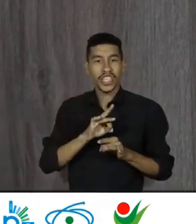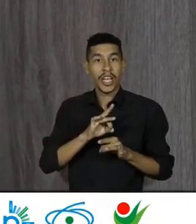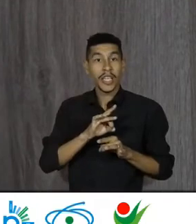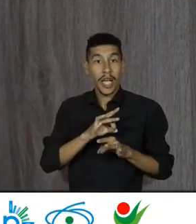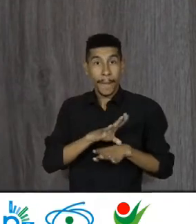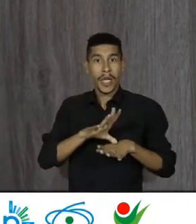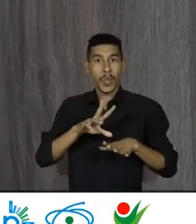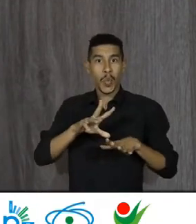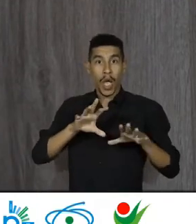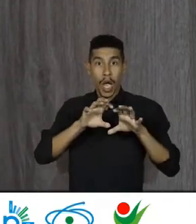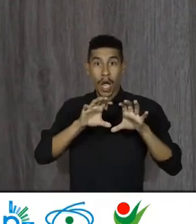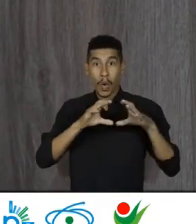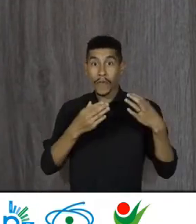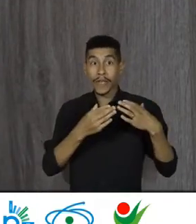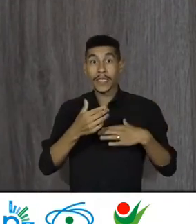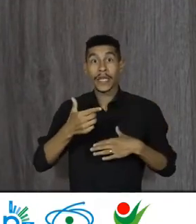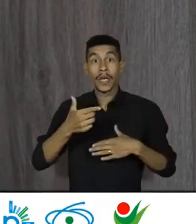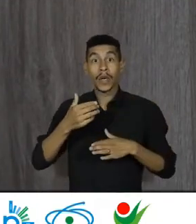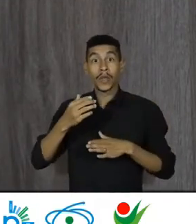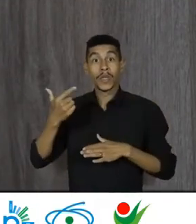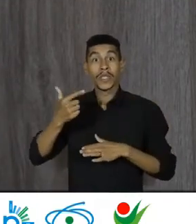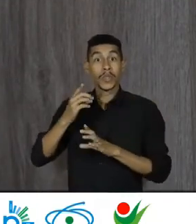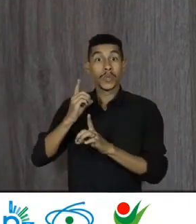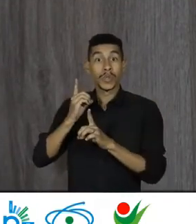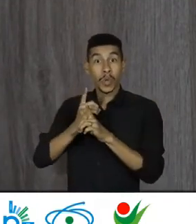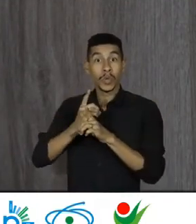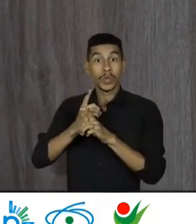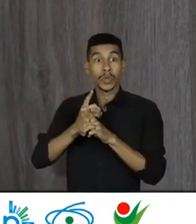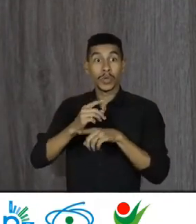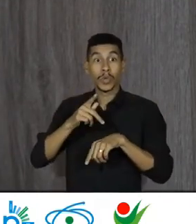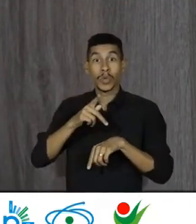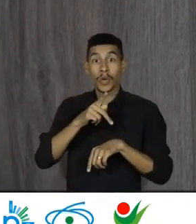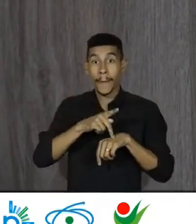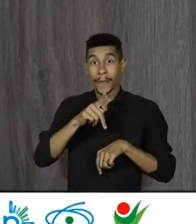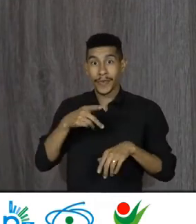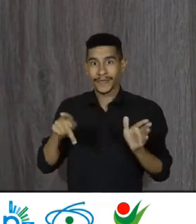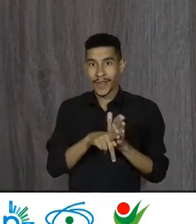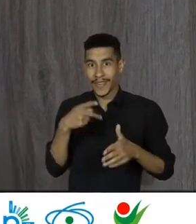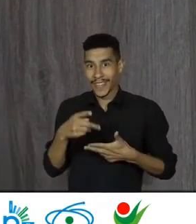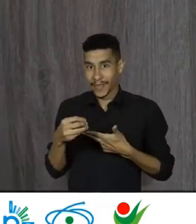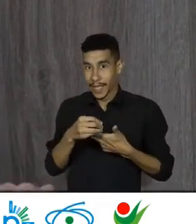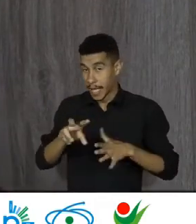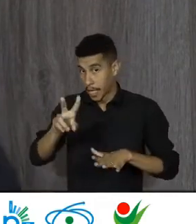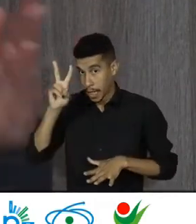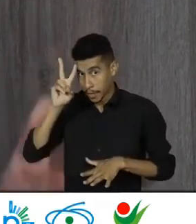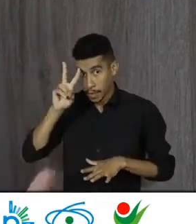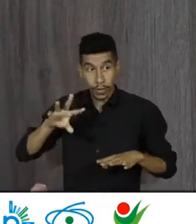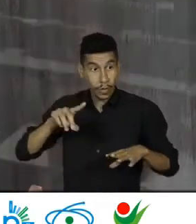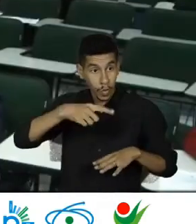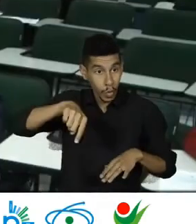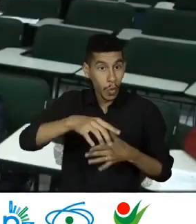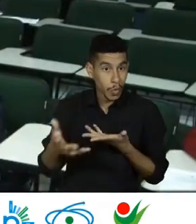conferências O segundo Encontro De egressos Do PPG A Unesco Lembrando Que todos